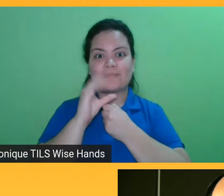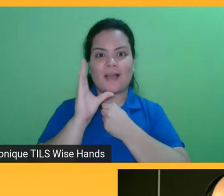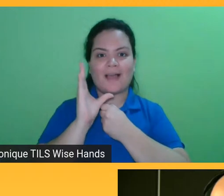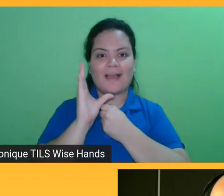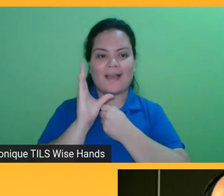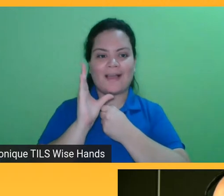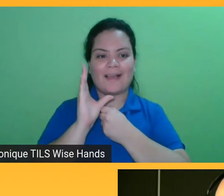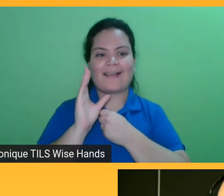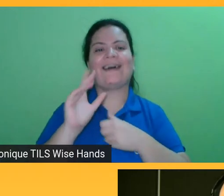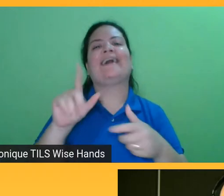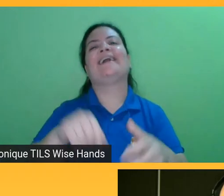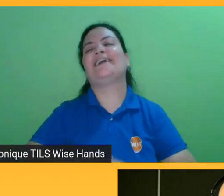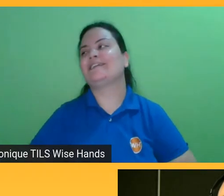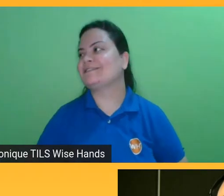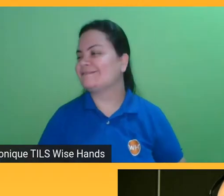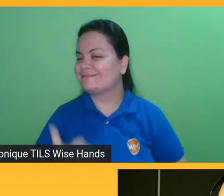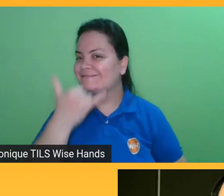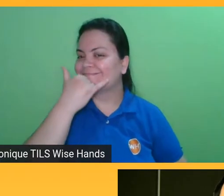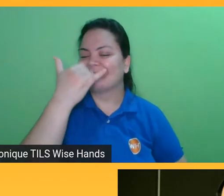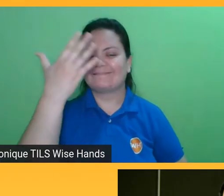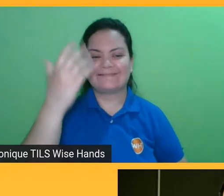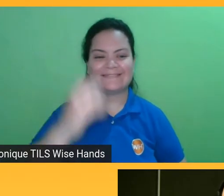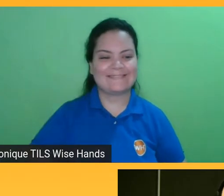Essa é a gafe, né, da pandemia.